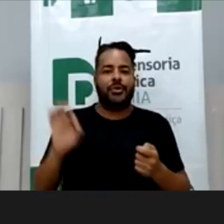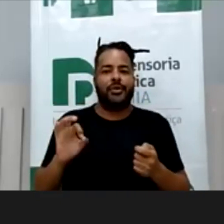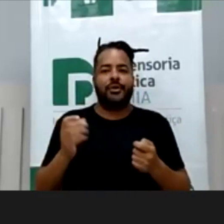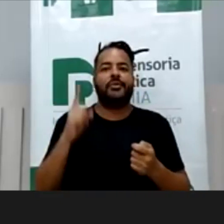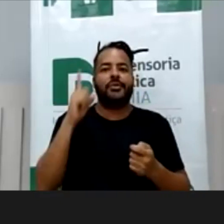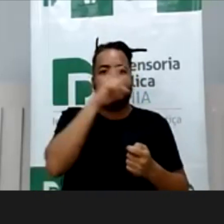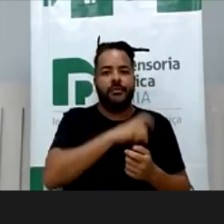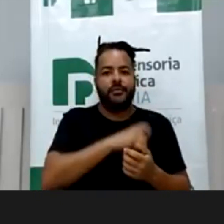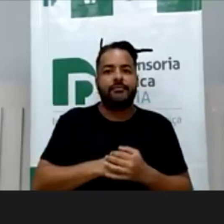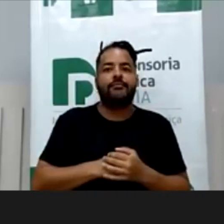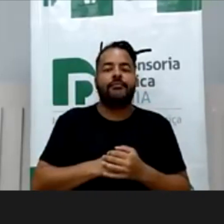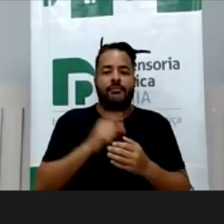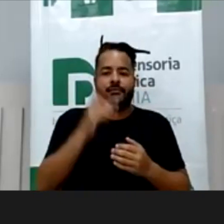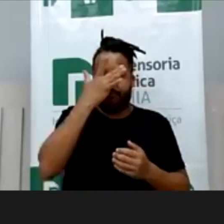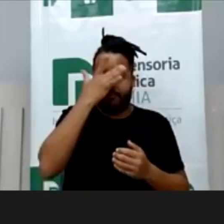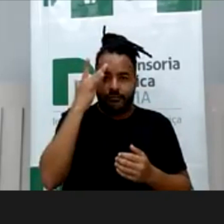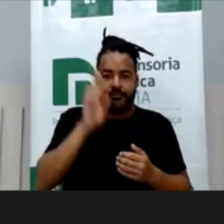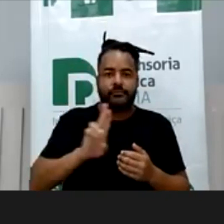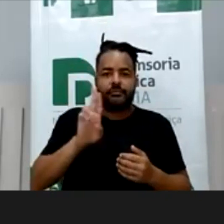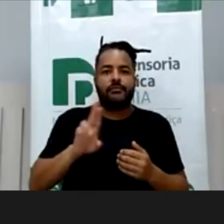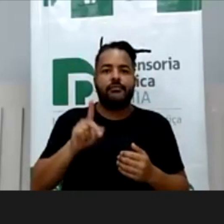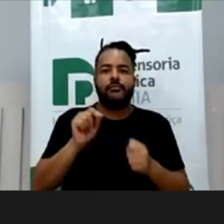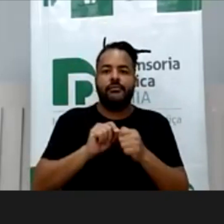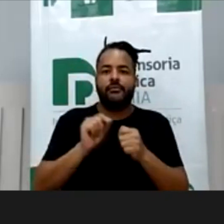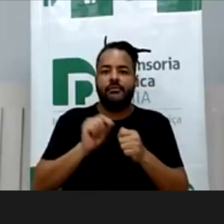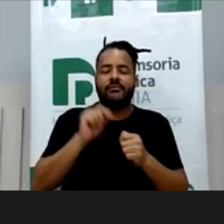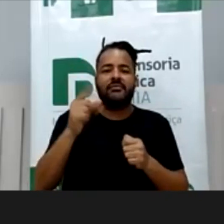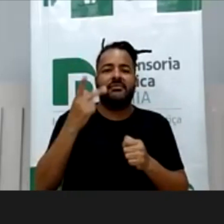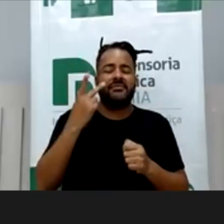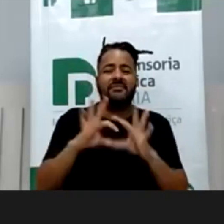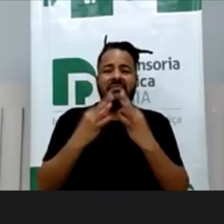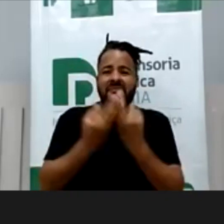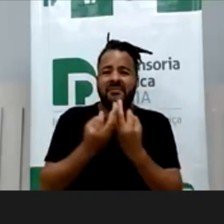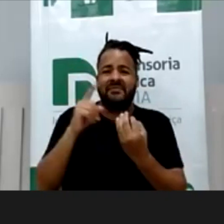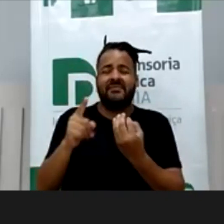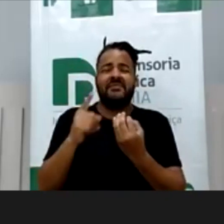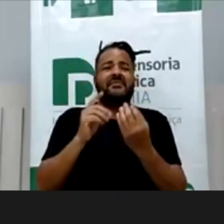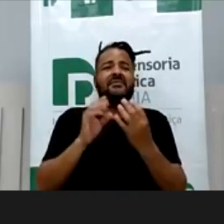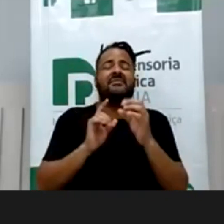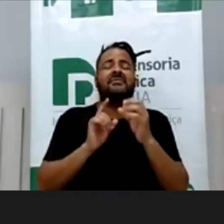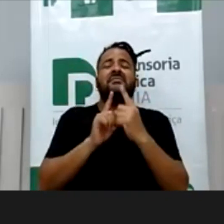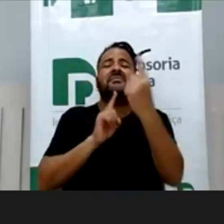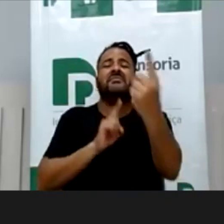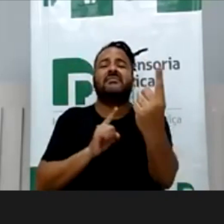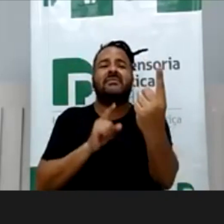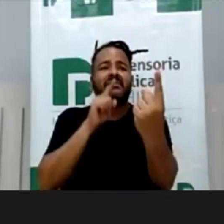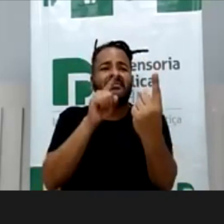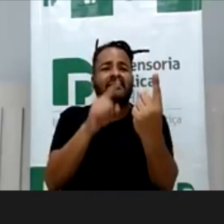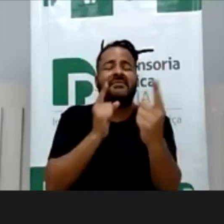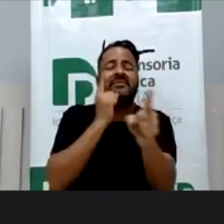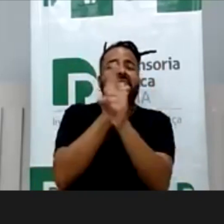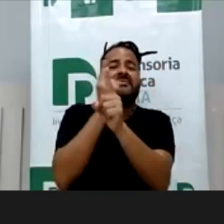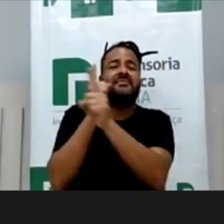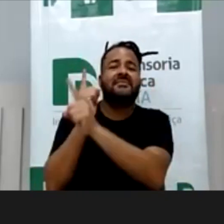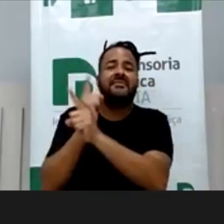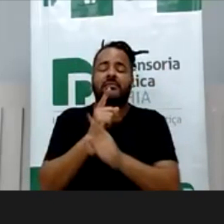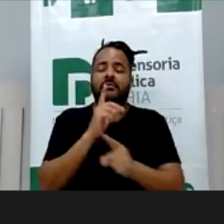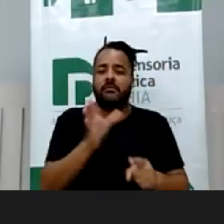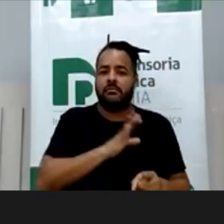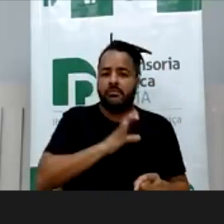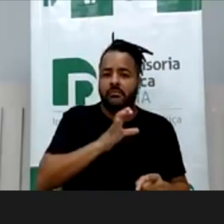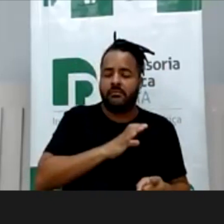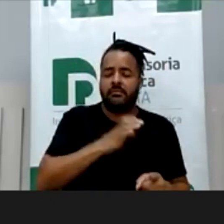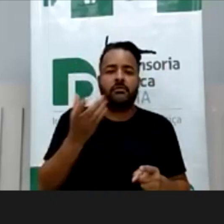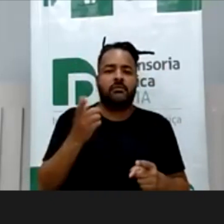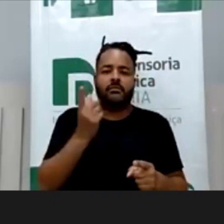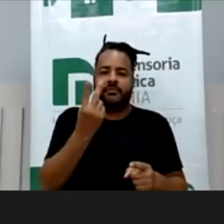pessoas usam os aplicativos e as redes, às vezes, para vivências parentais à distância, tem isso, eu tenho uma cliente que mora, por exemplo,